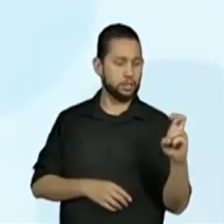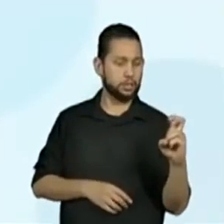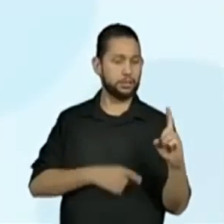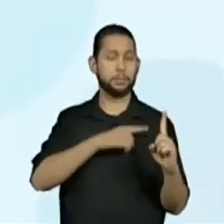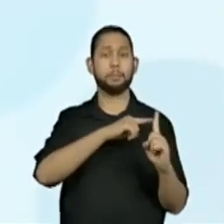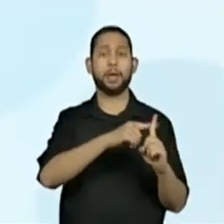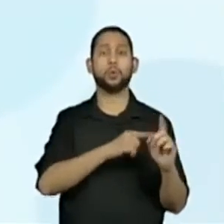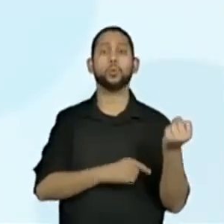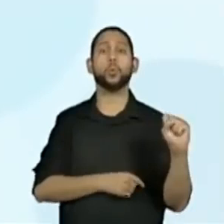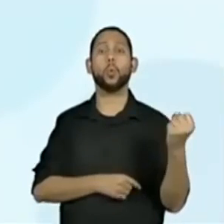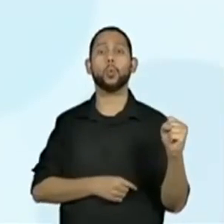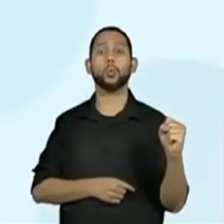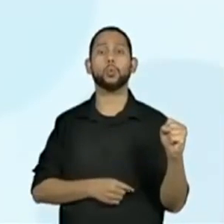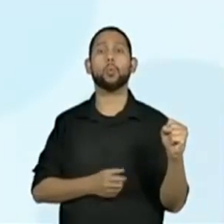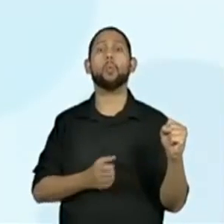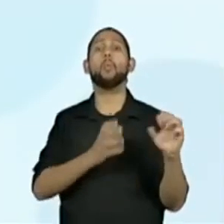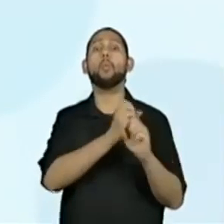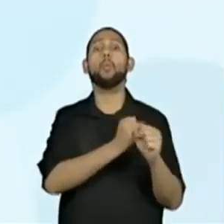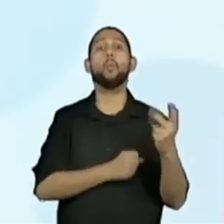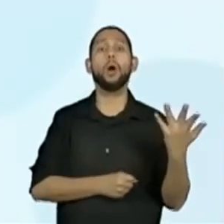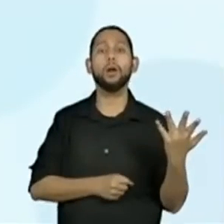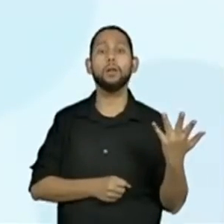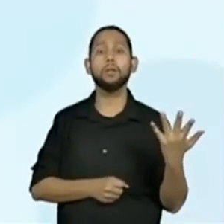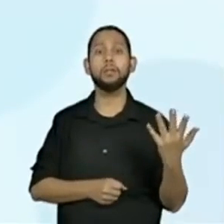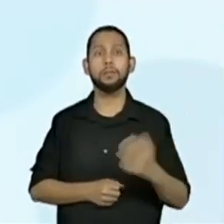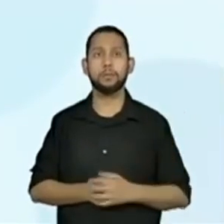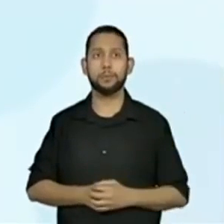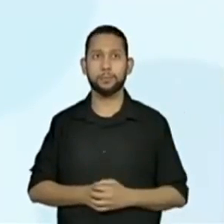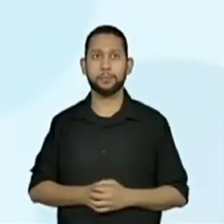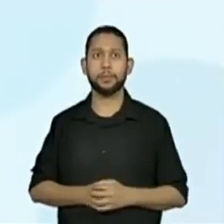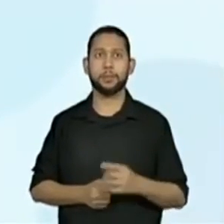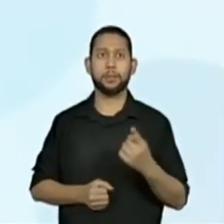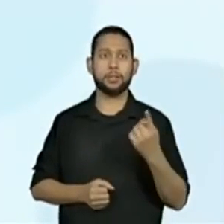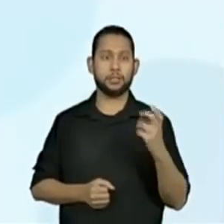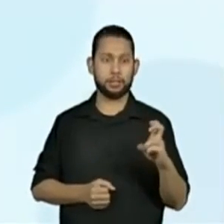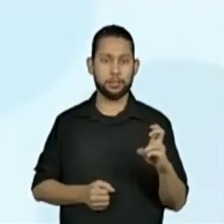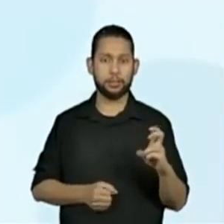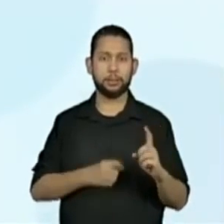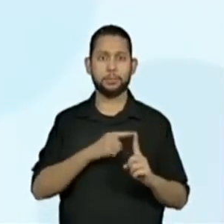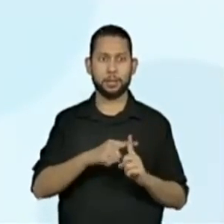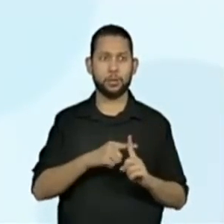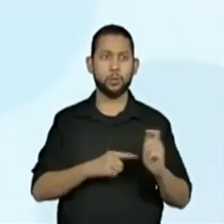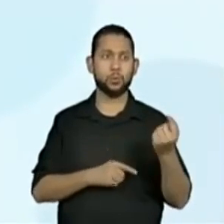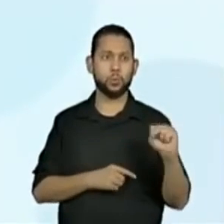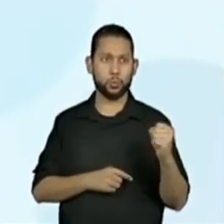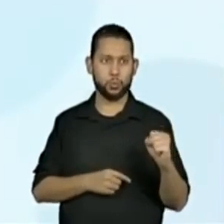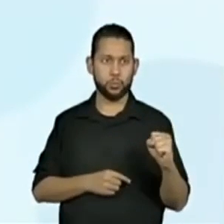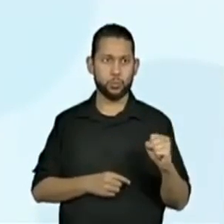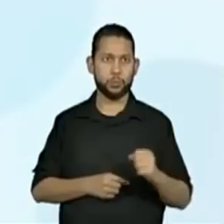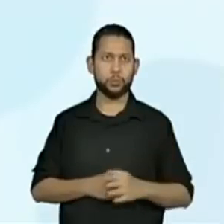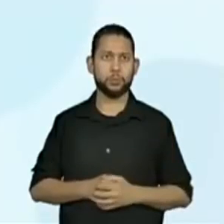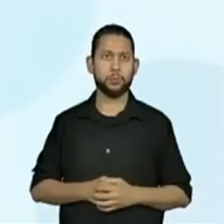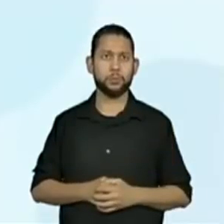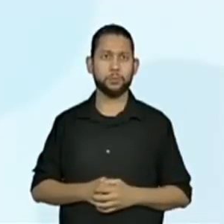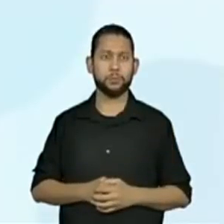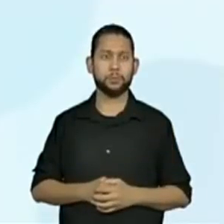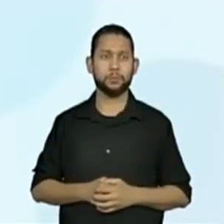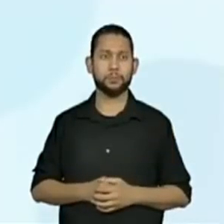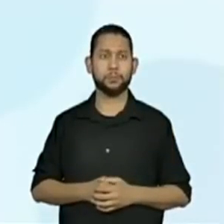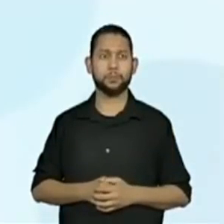8? Vejam. 15 mais 8. 15 mais 8.